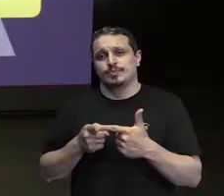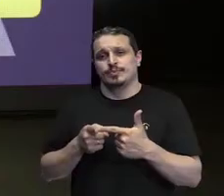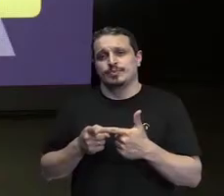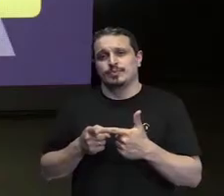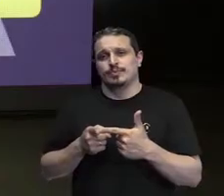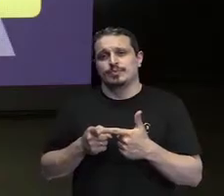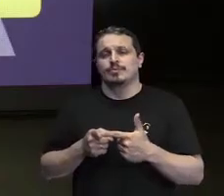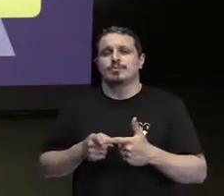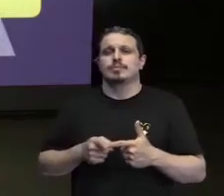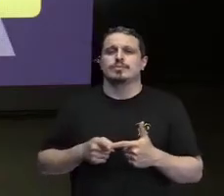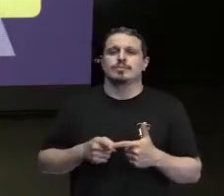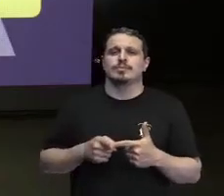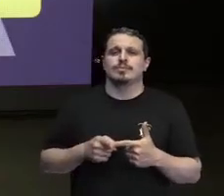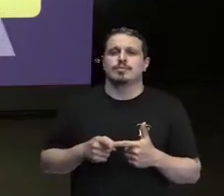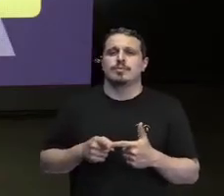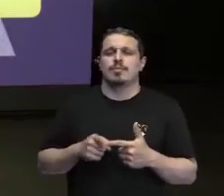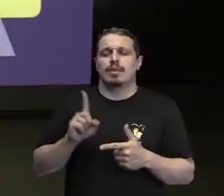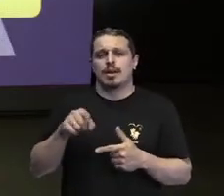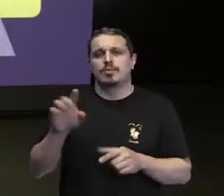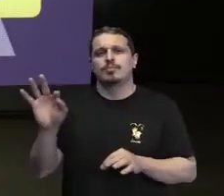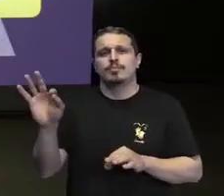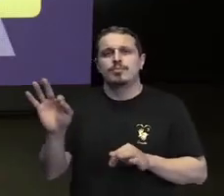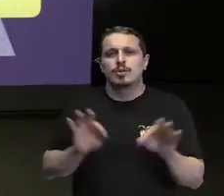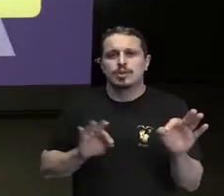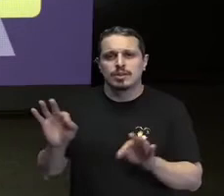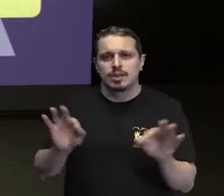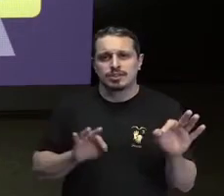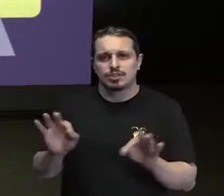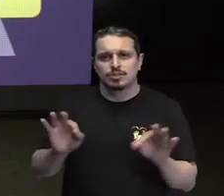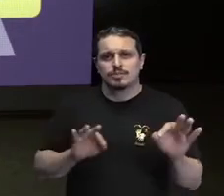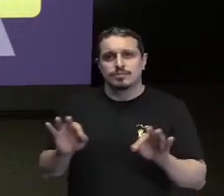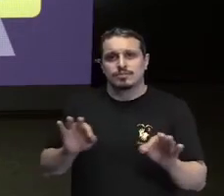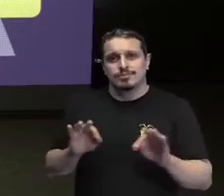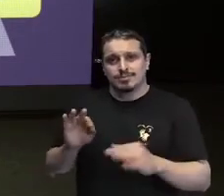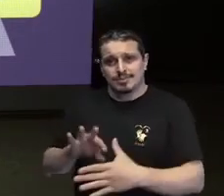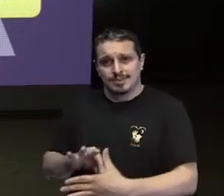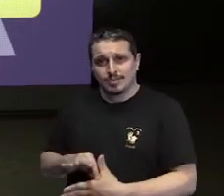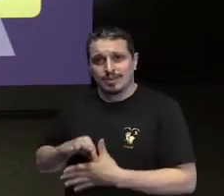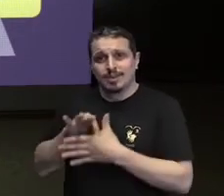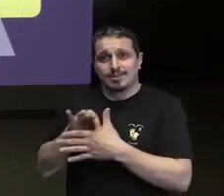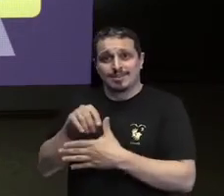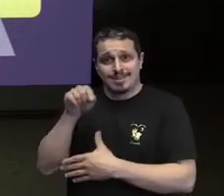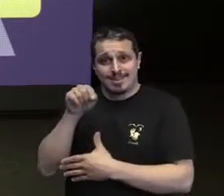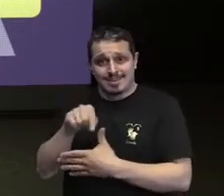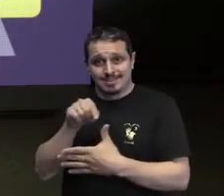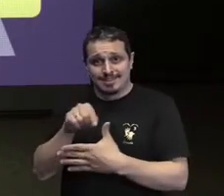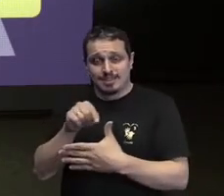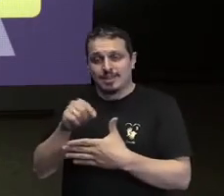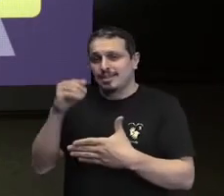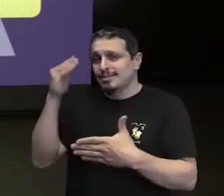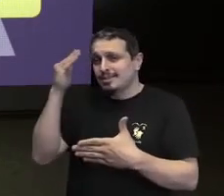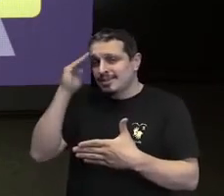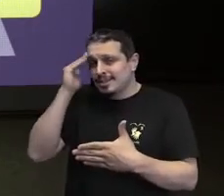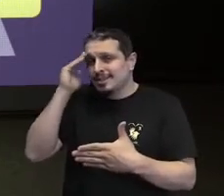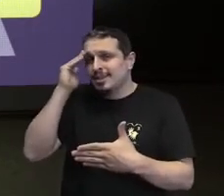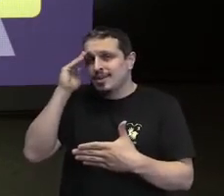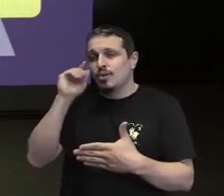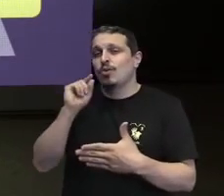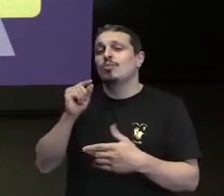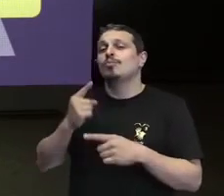um projeto muito grande de sensibilização de liderança, onde é super importante que a gente tenha